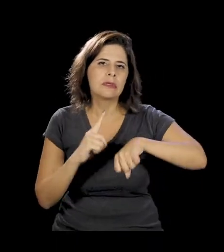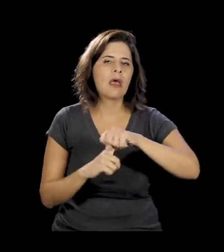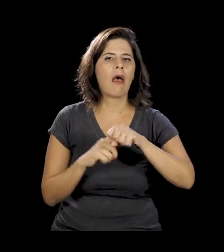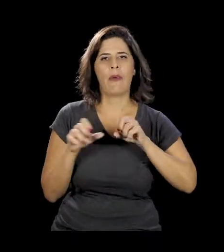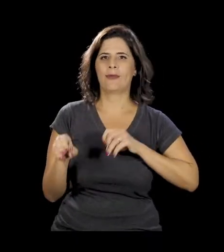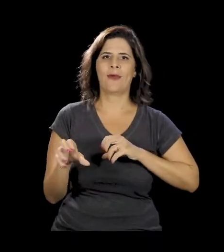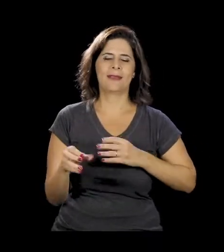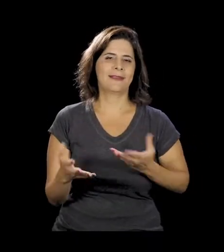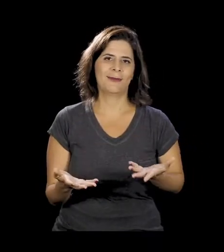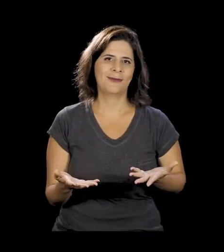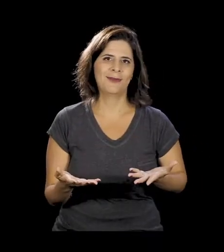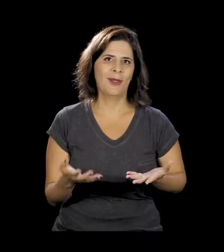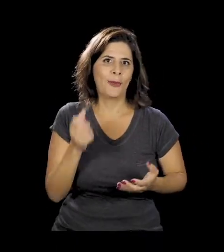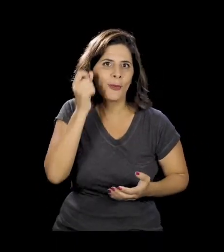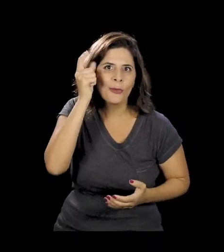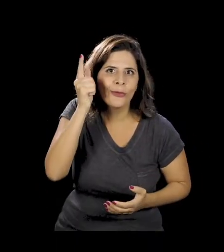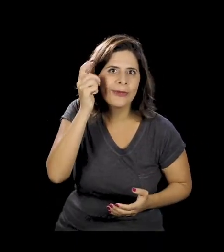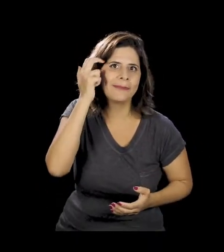Cultura.